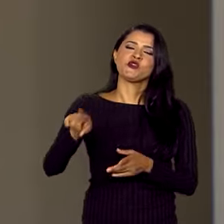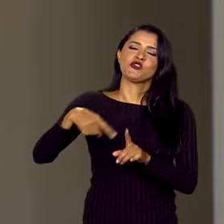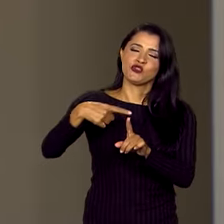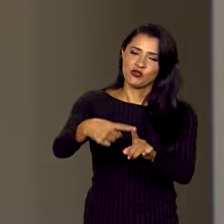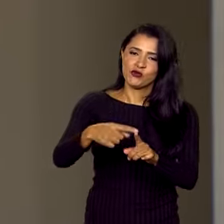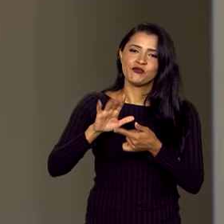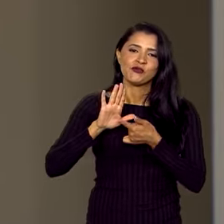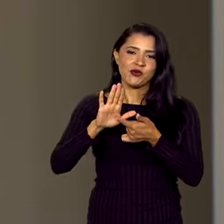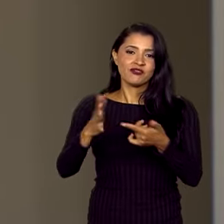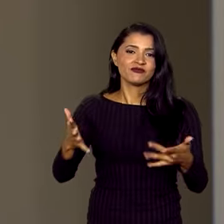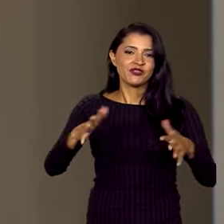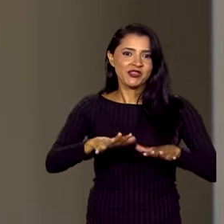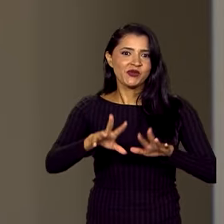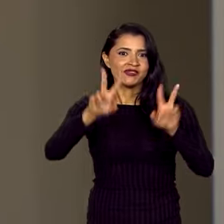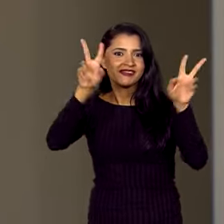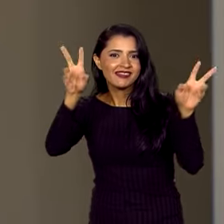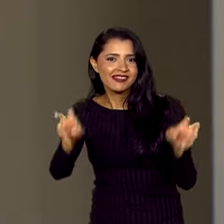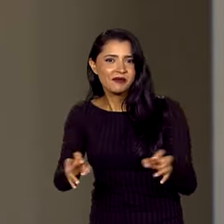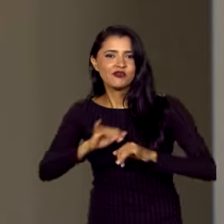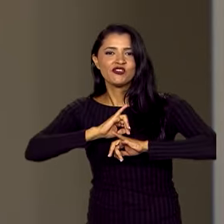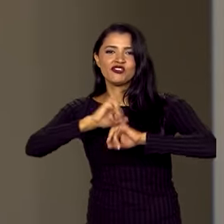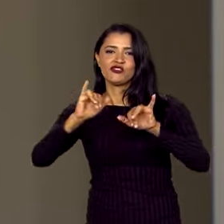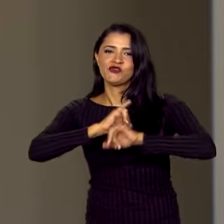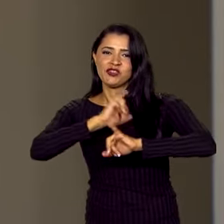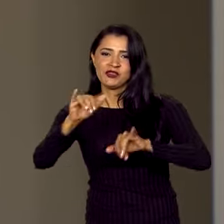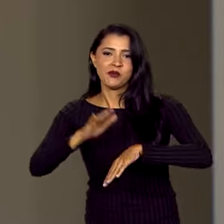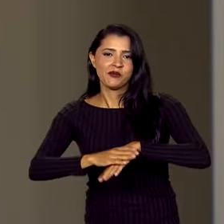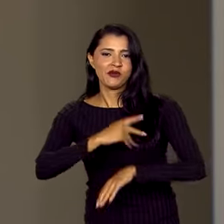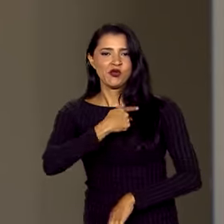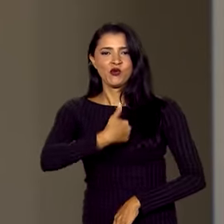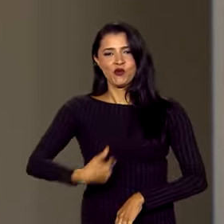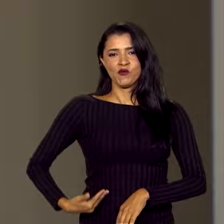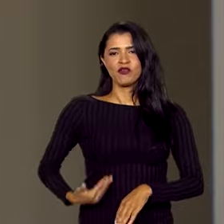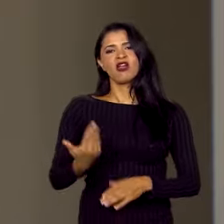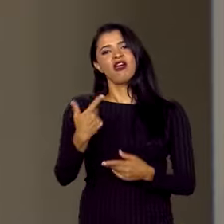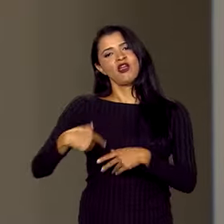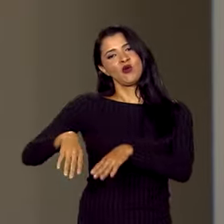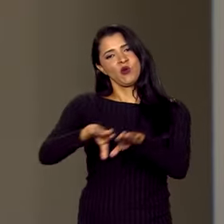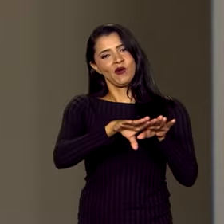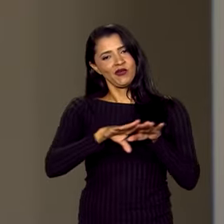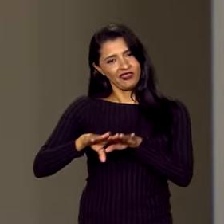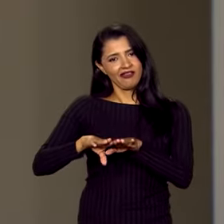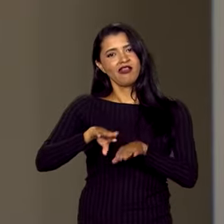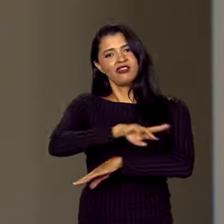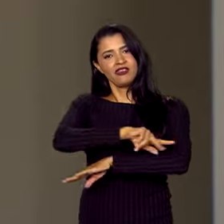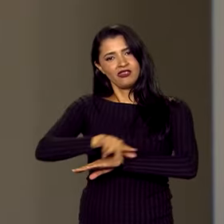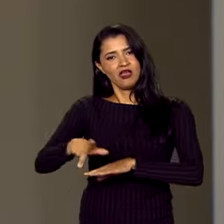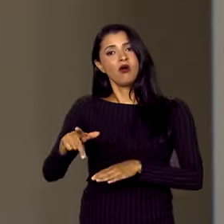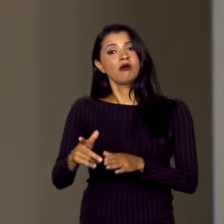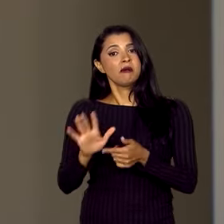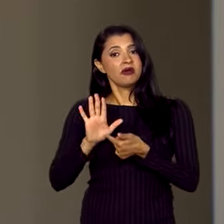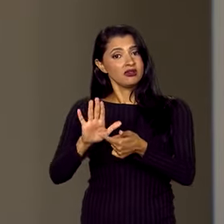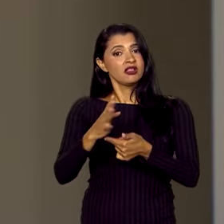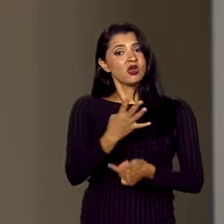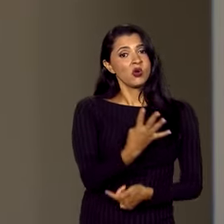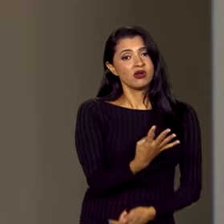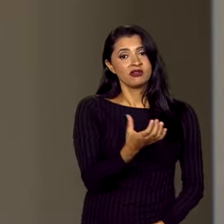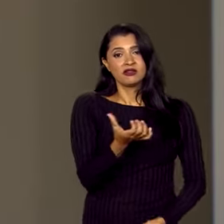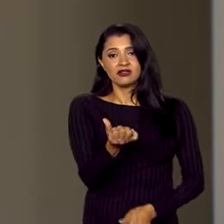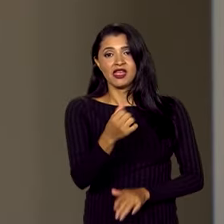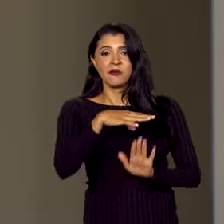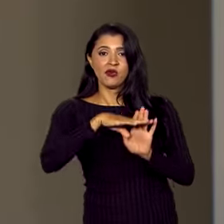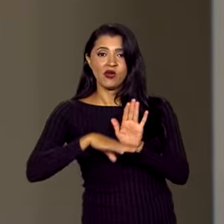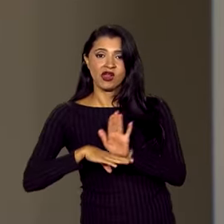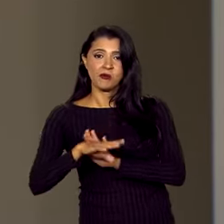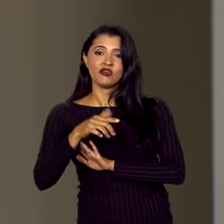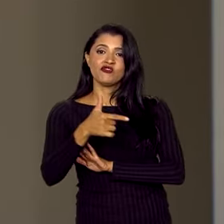mostra a inclusão dessa temática foi a divulgação pelo governo que a igualdade racial aparece em 46 programas